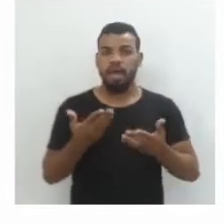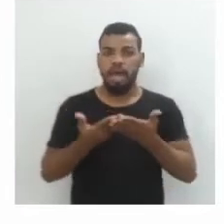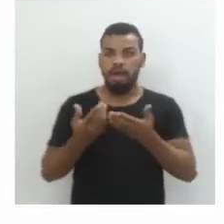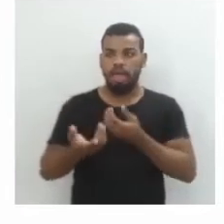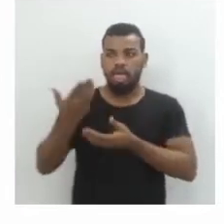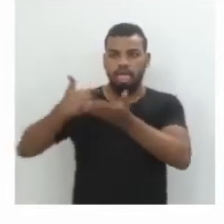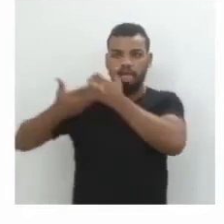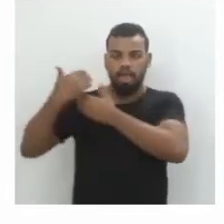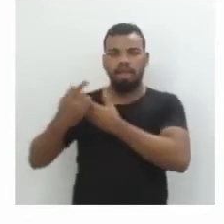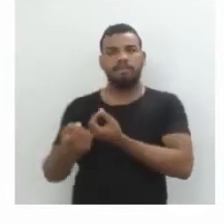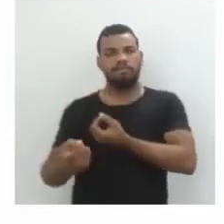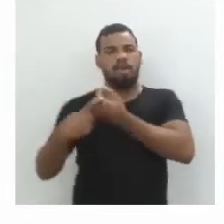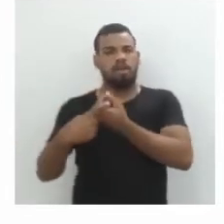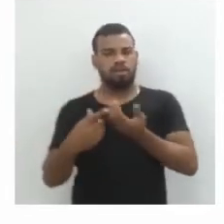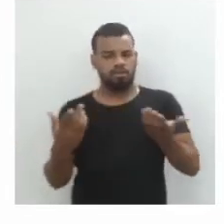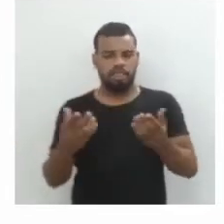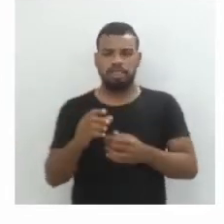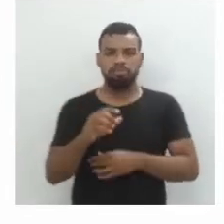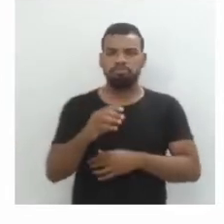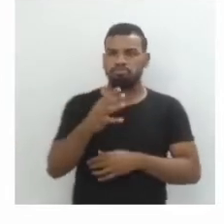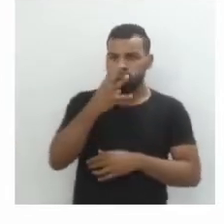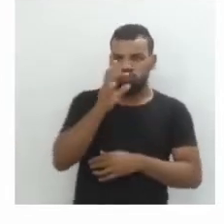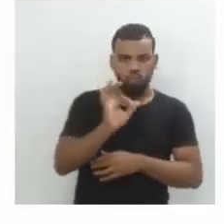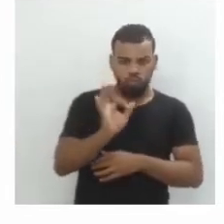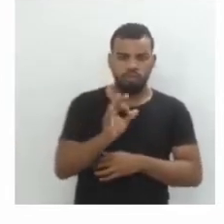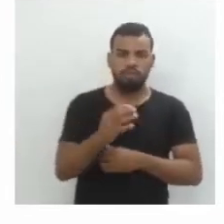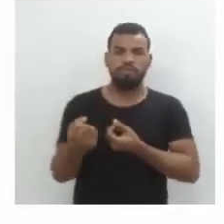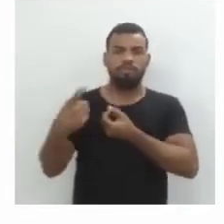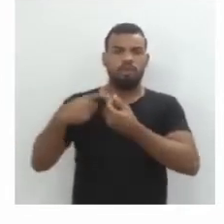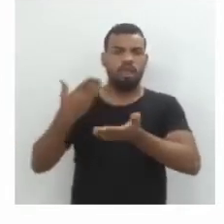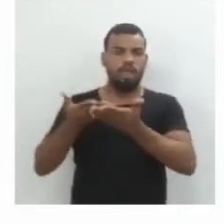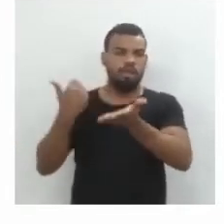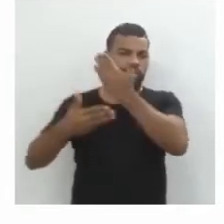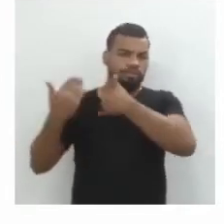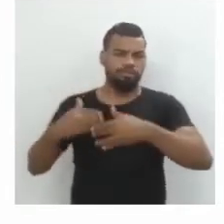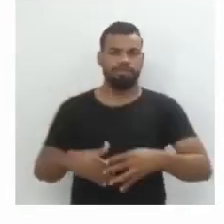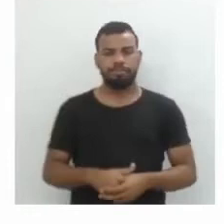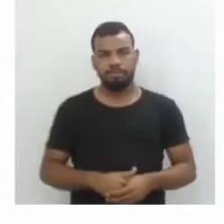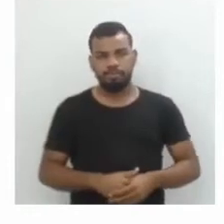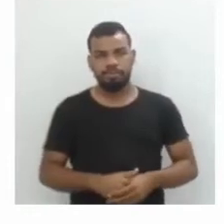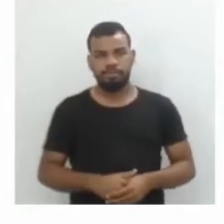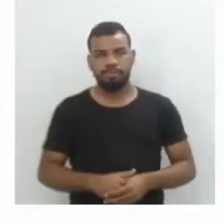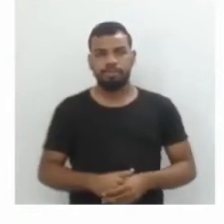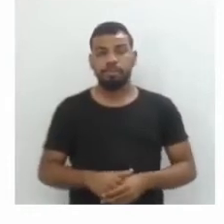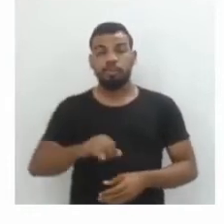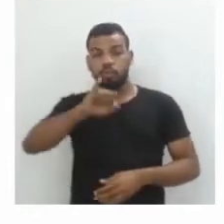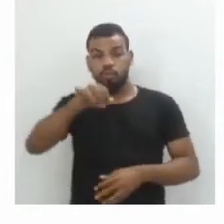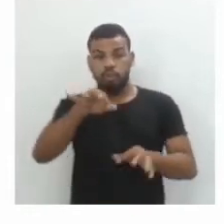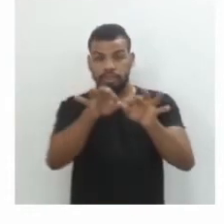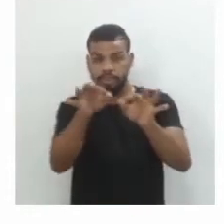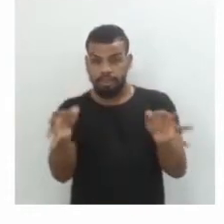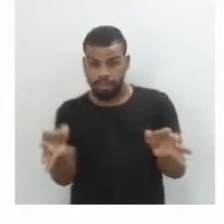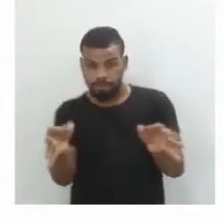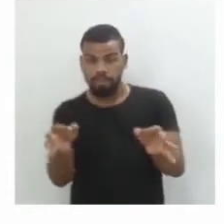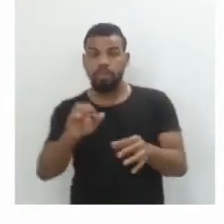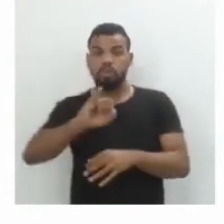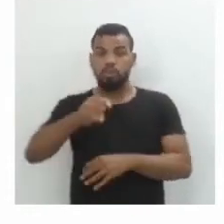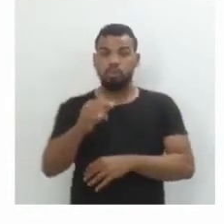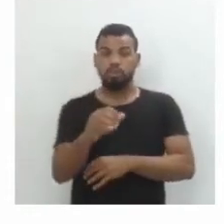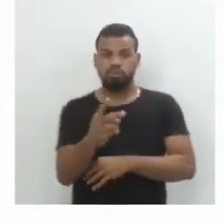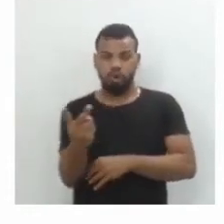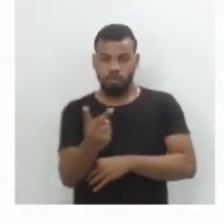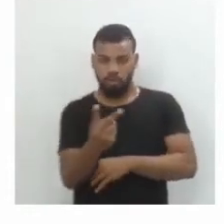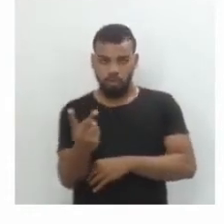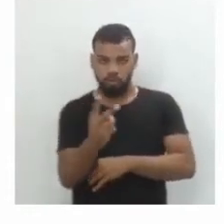caso não assistiram a primeira e a segunda parte e vamos continuar essa terceira. Então juros simples versus juros compostos,